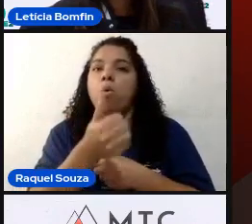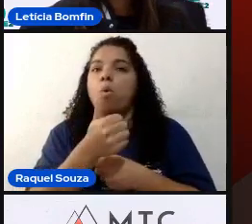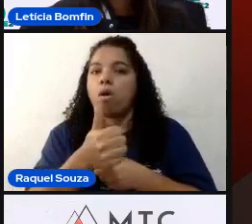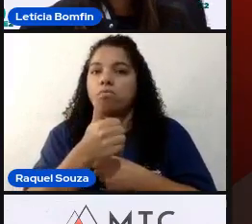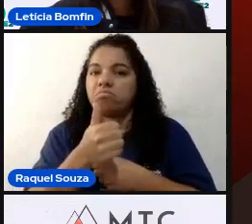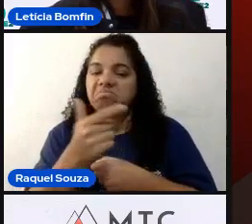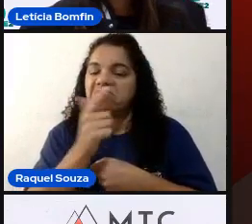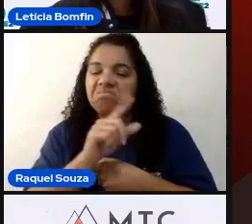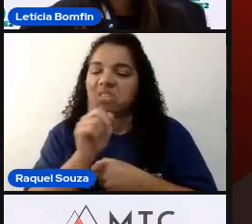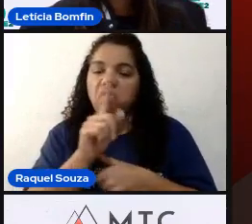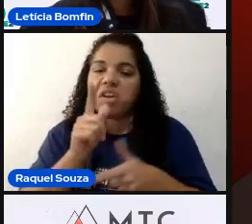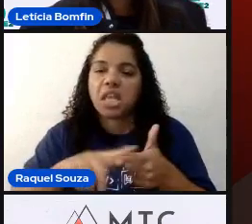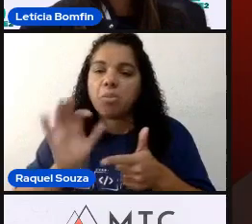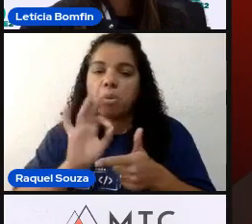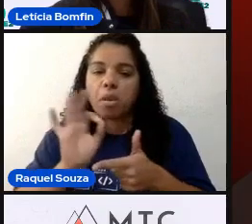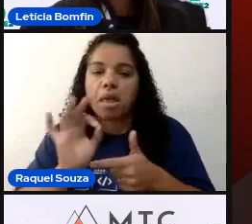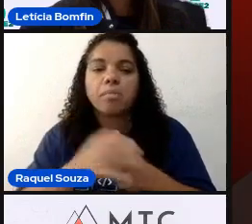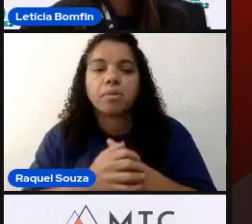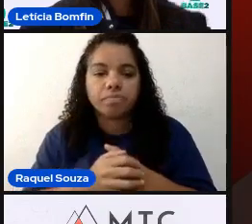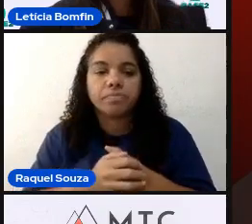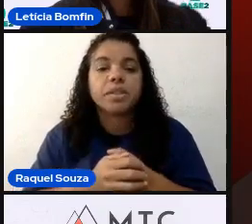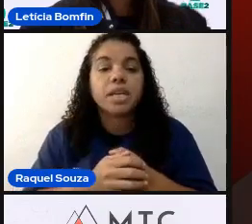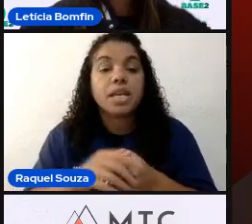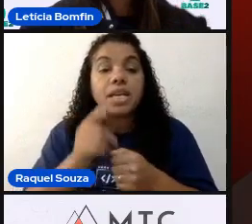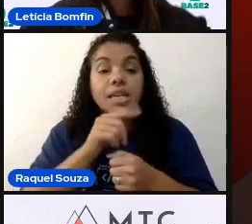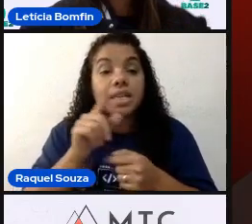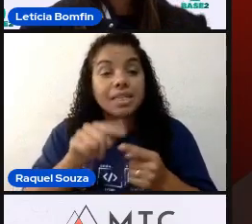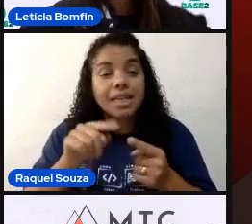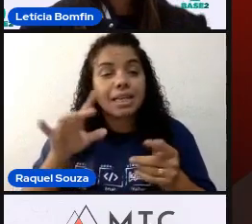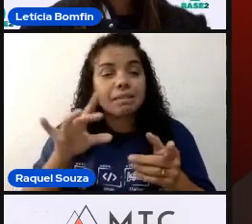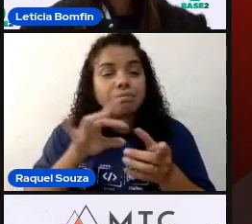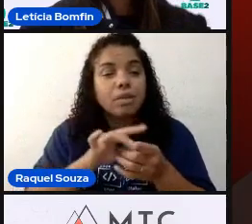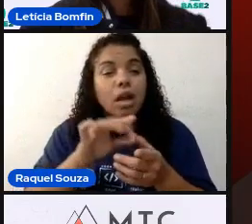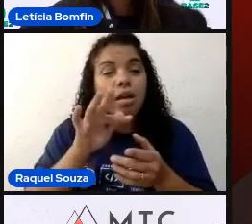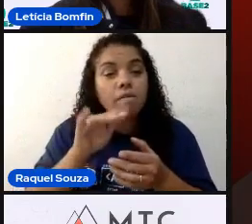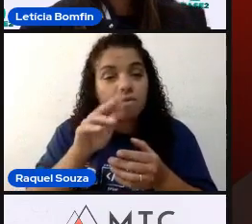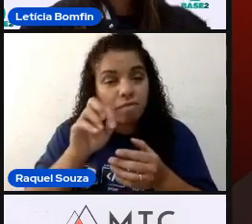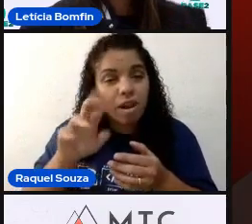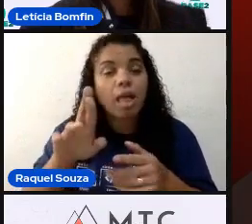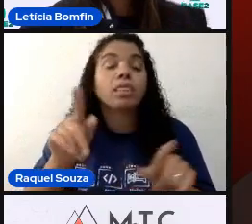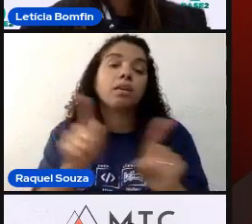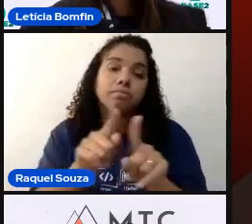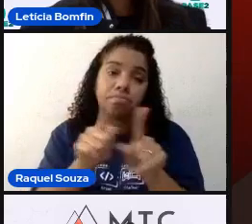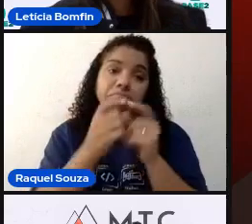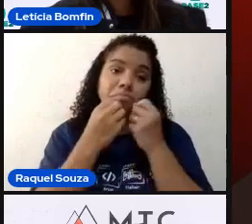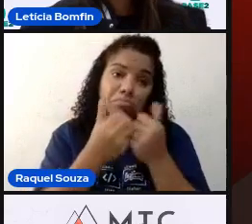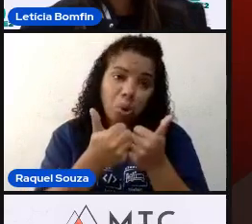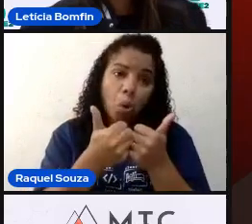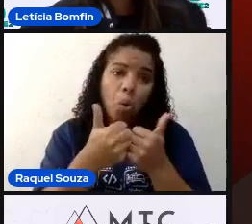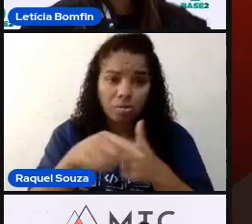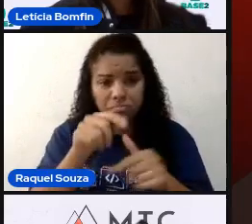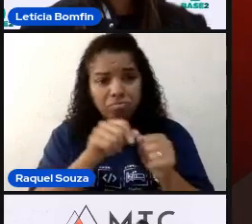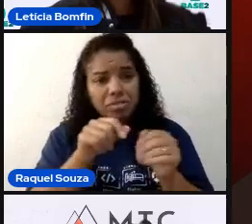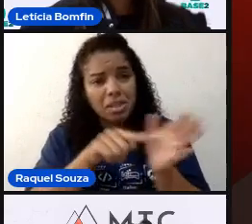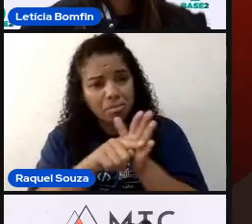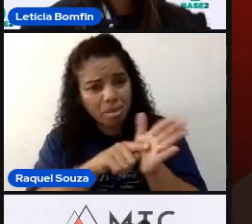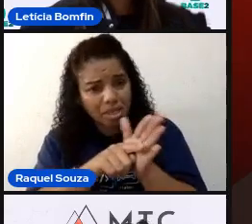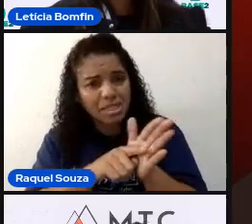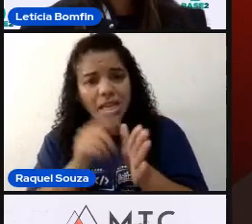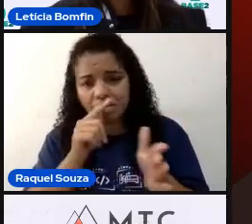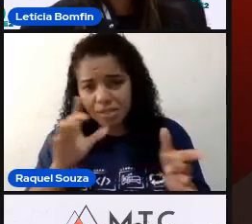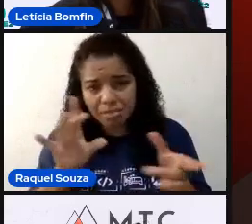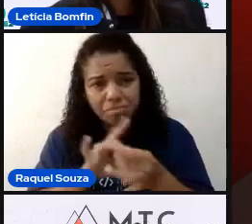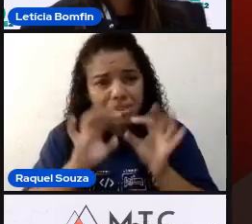você não vai ter problema nenhum. E uma automação com Flutter boa. Então, você fazendo sua pesquisa, você fazendo sua integração